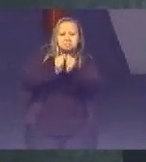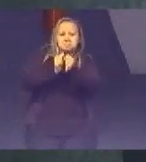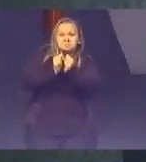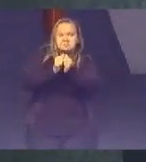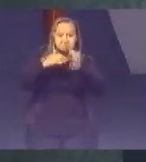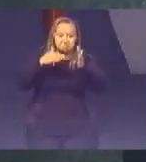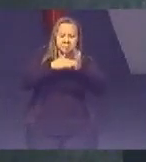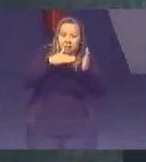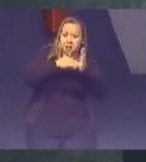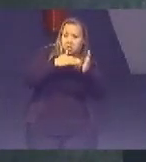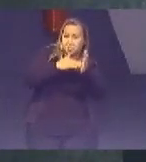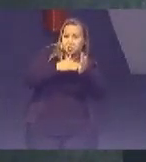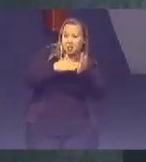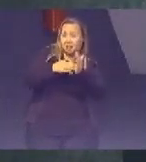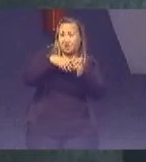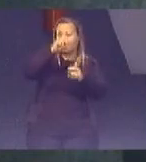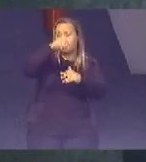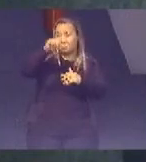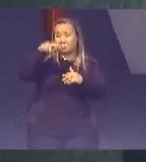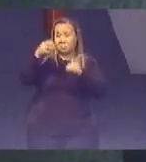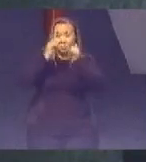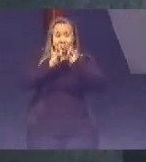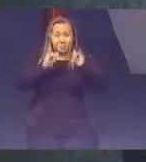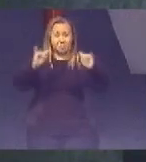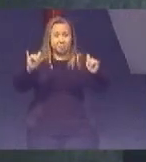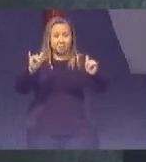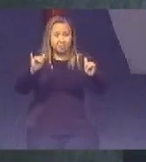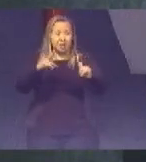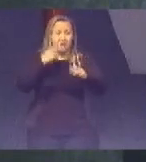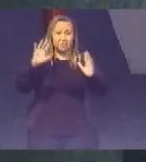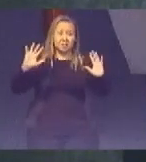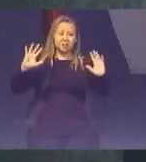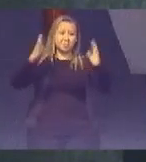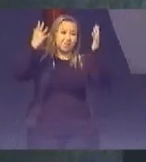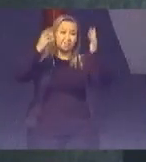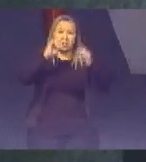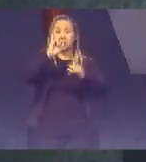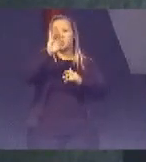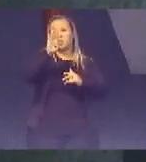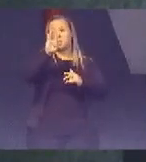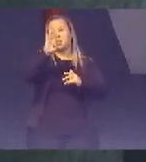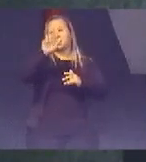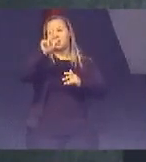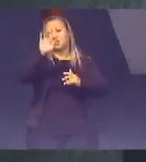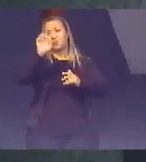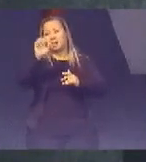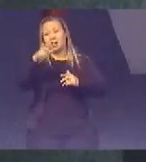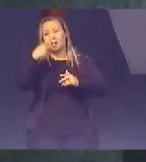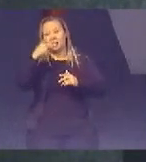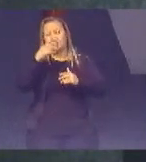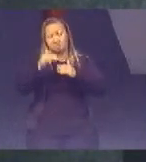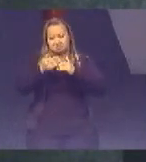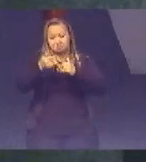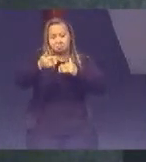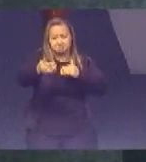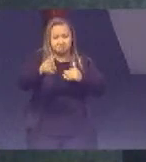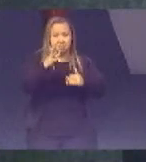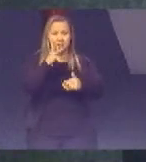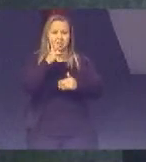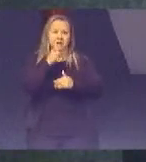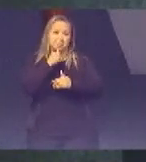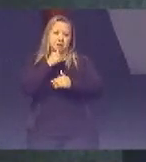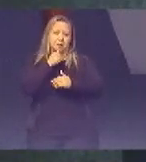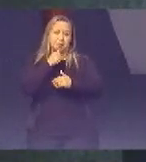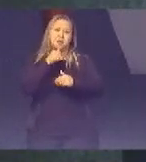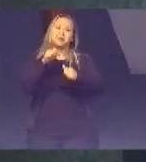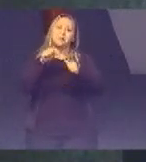Aqueles dados Que são dados Primários Coletados pelo IBGE Periodicamente Então Existe um